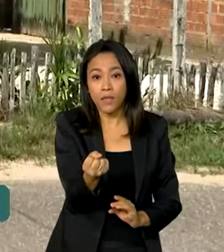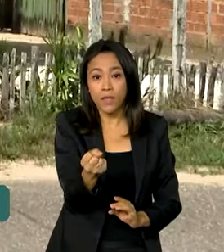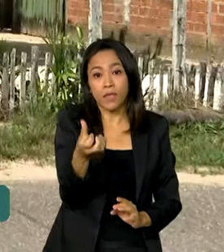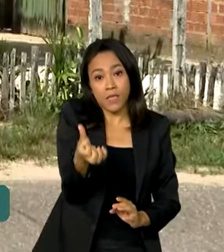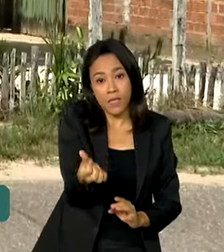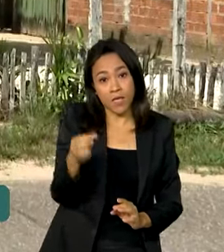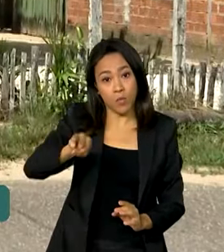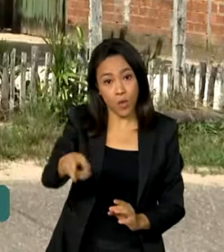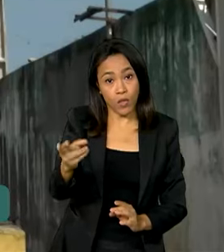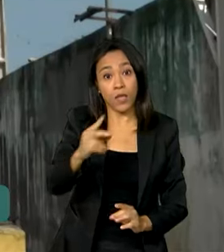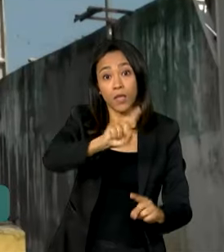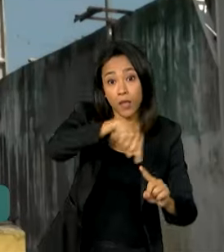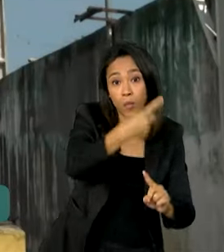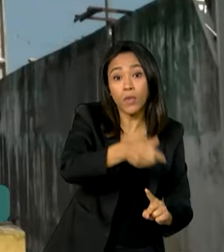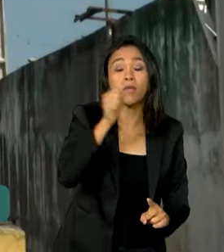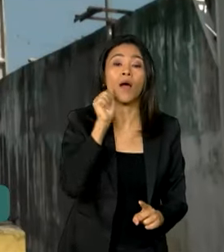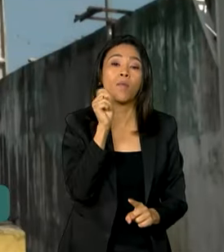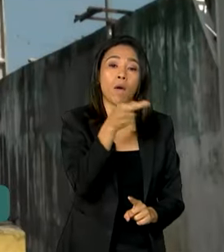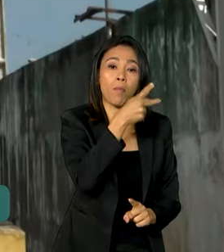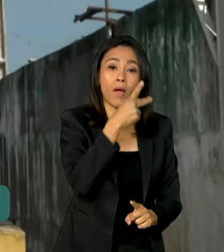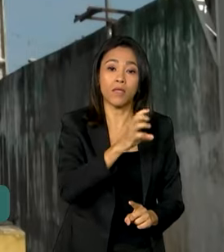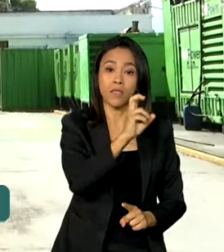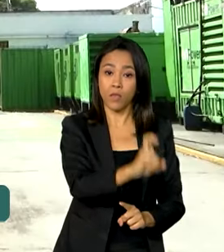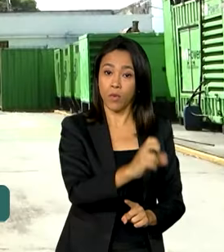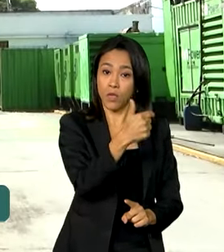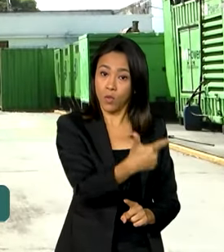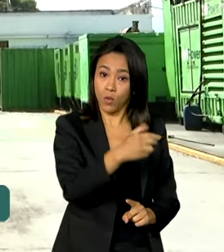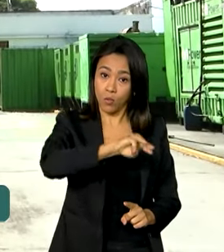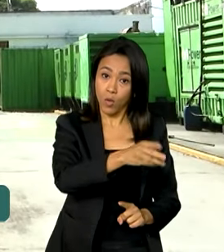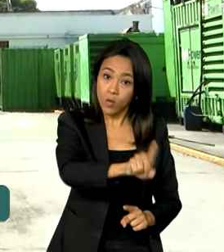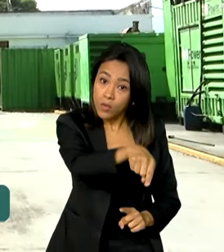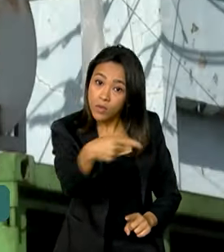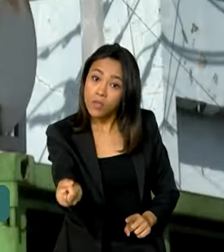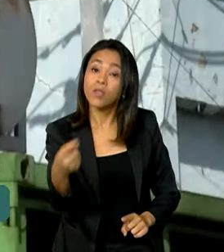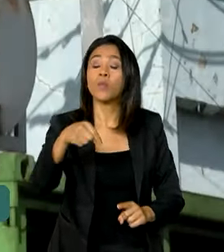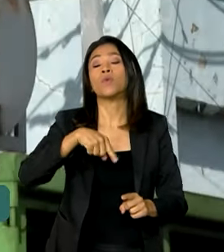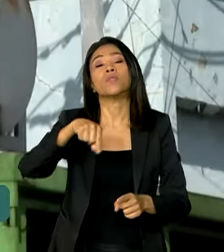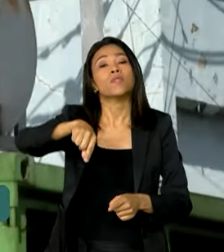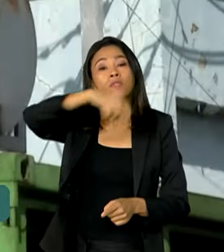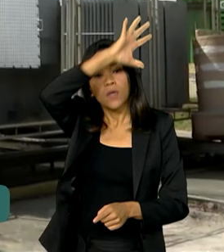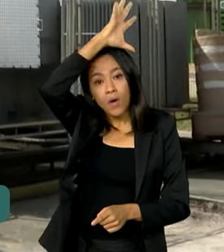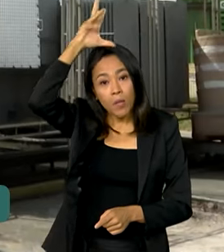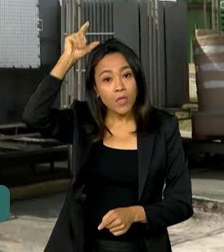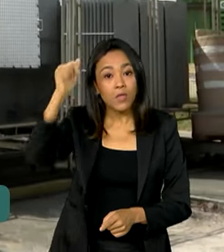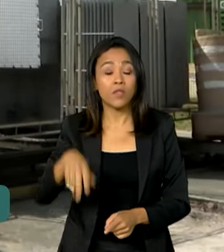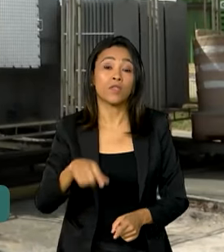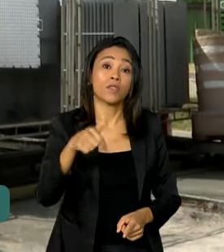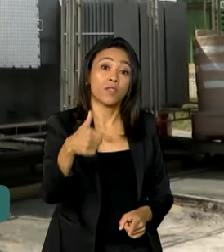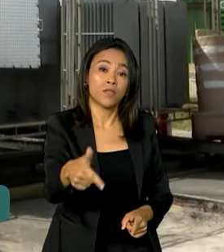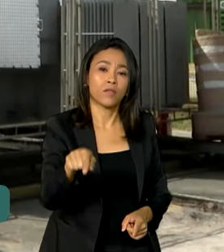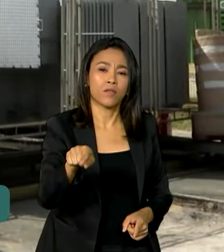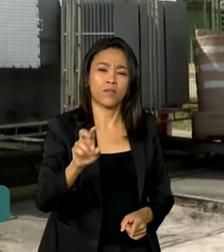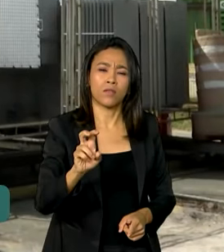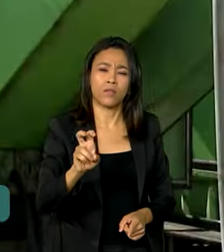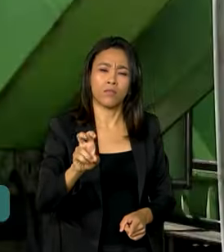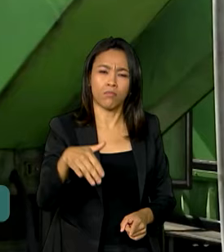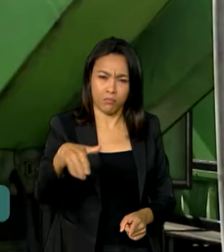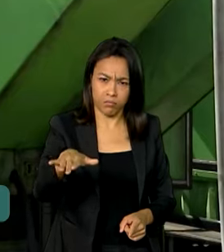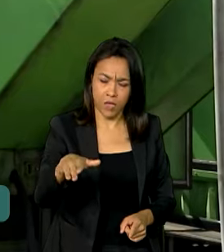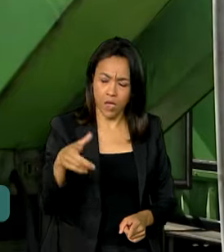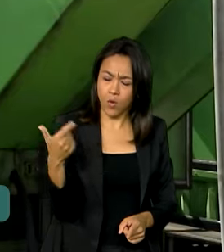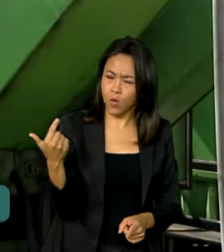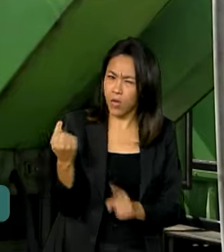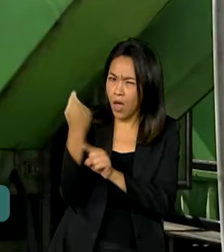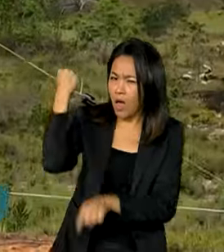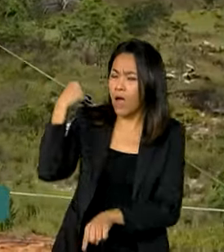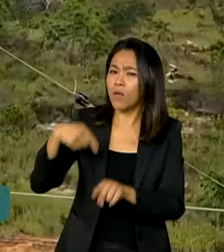reais, seguido por Amapá, com 52 milhões, e o Amazonas, com 26 milhões de reais. Já em 2023, quando o